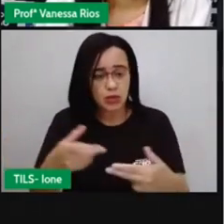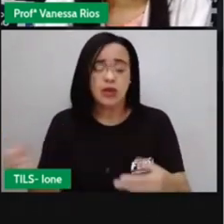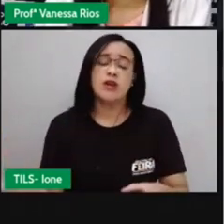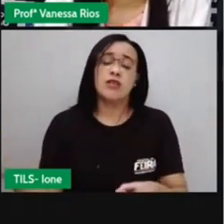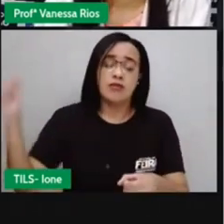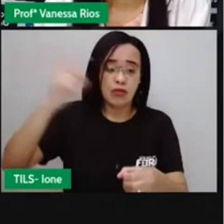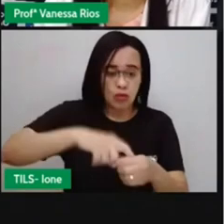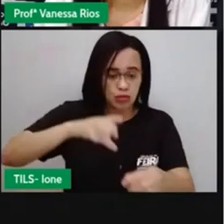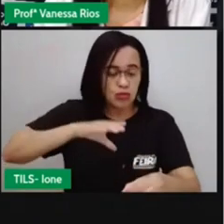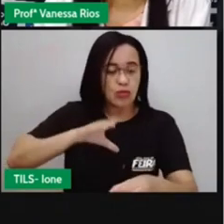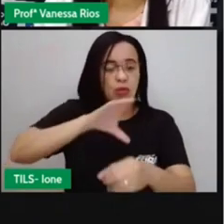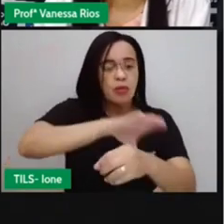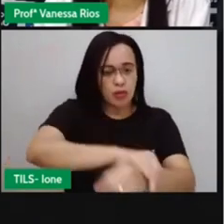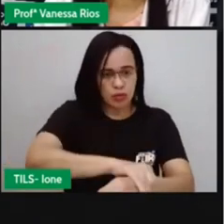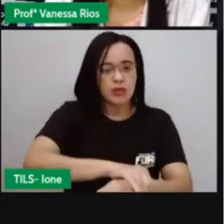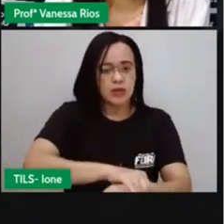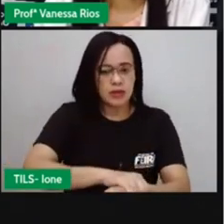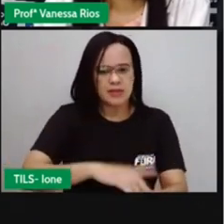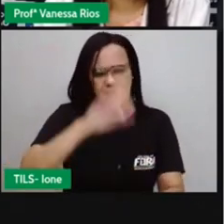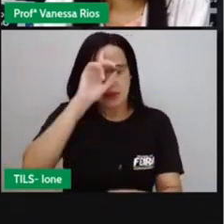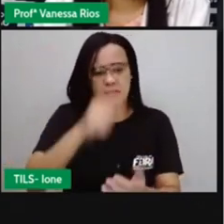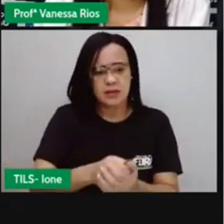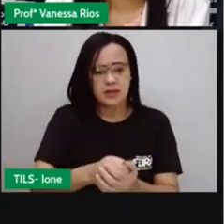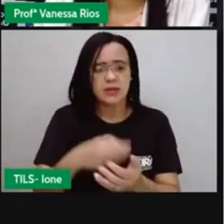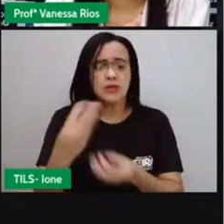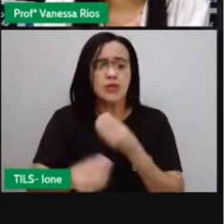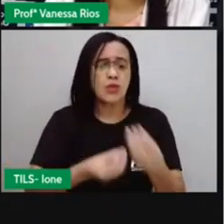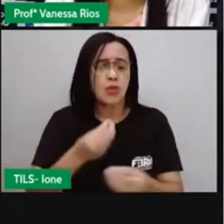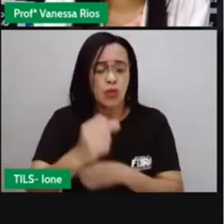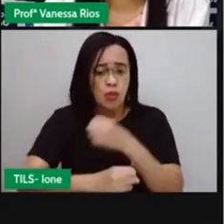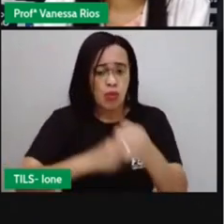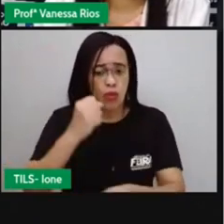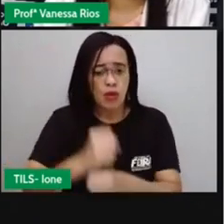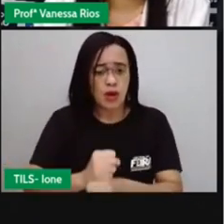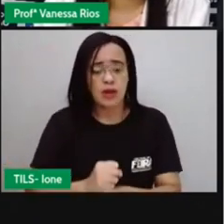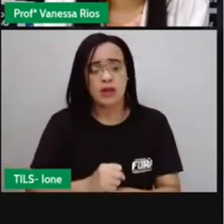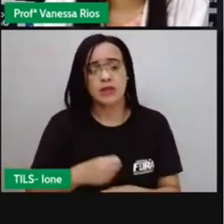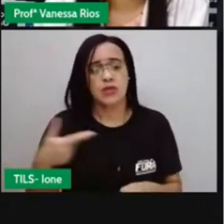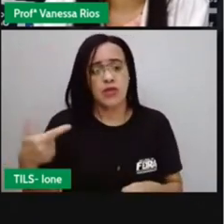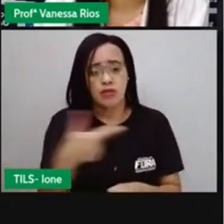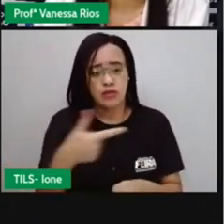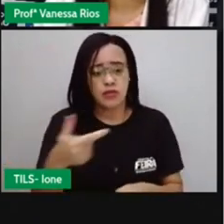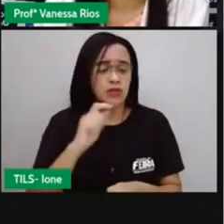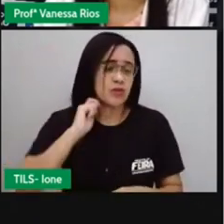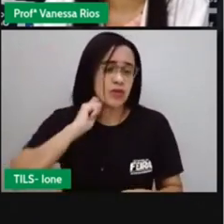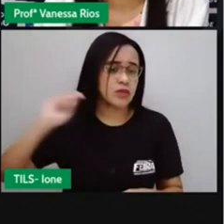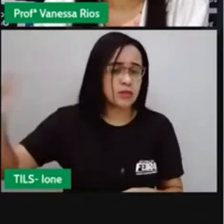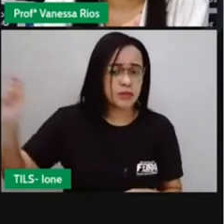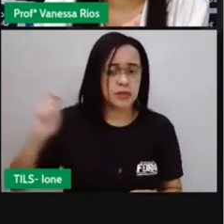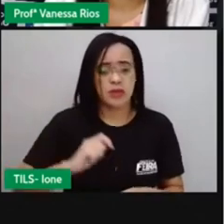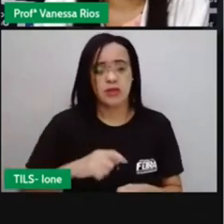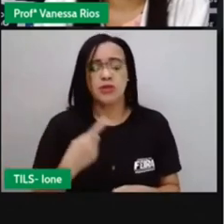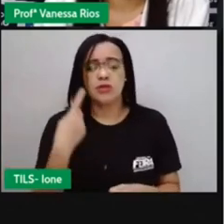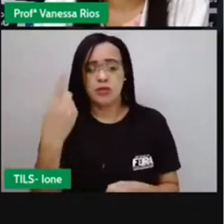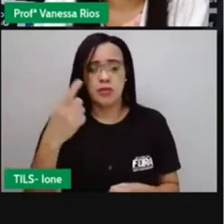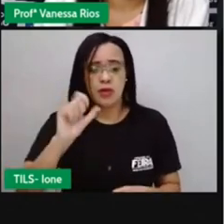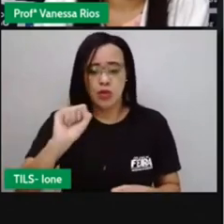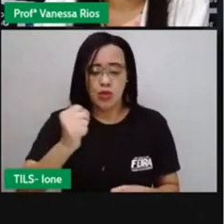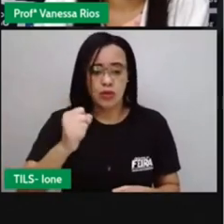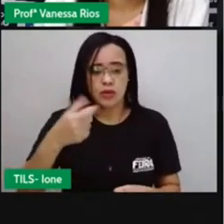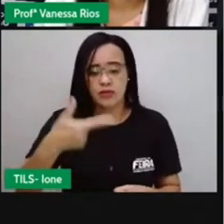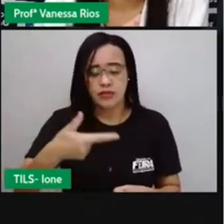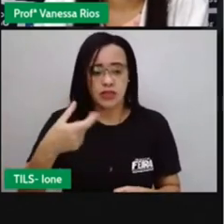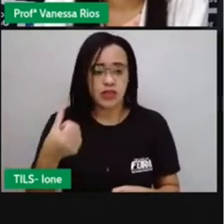A decisão tomada em 22 de abril de 1821, Dom João VI nomeou, então, Dom